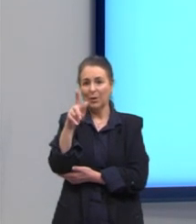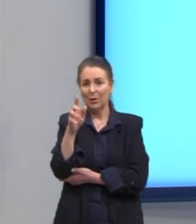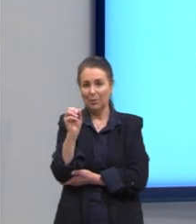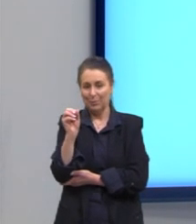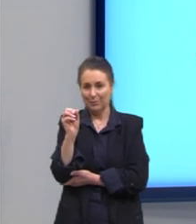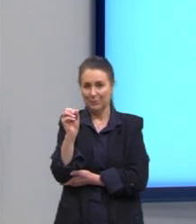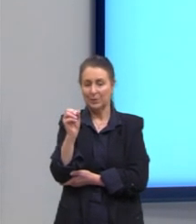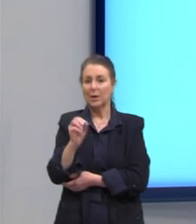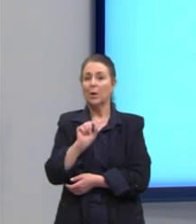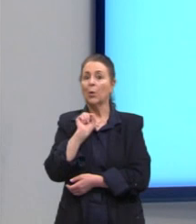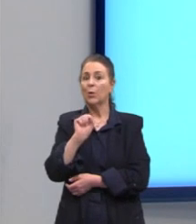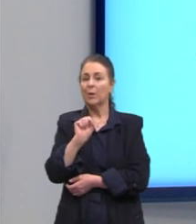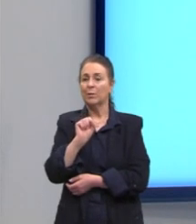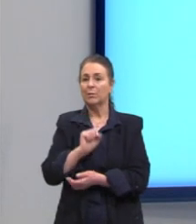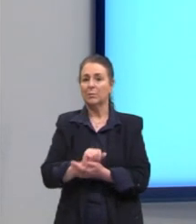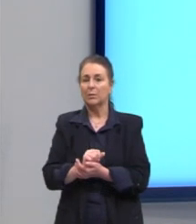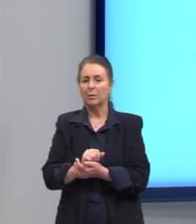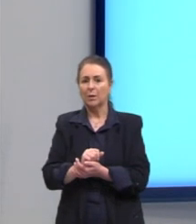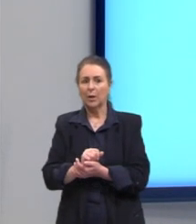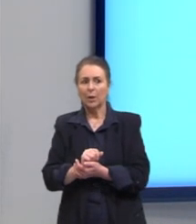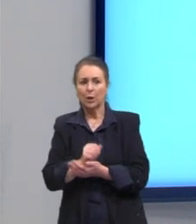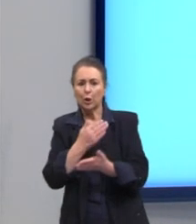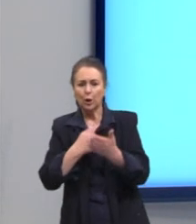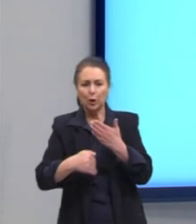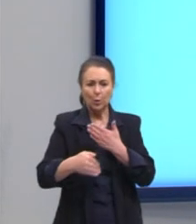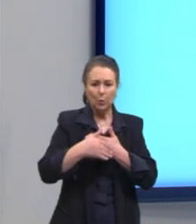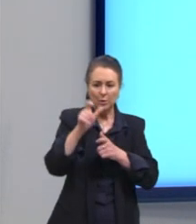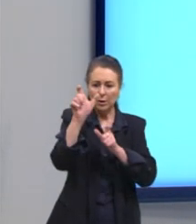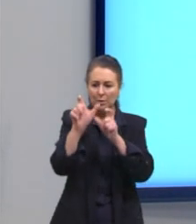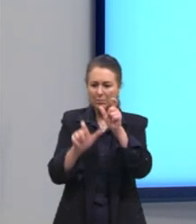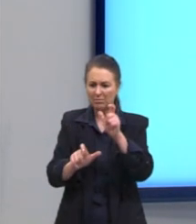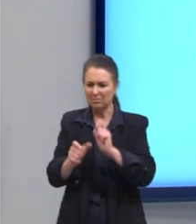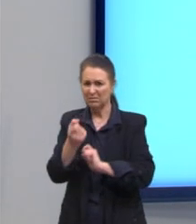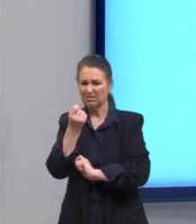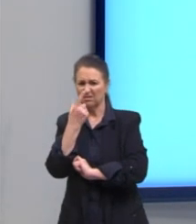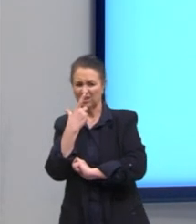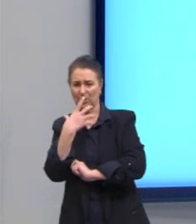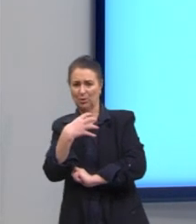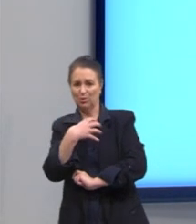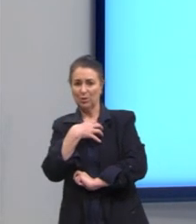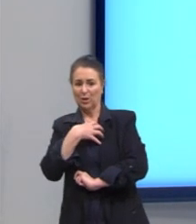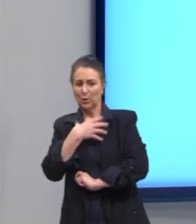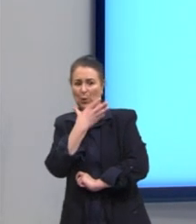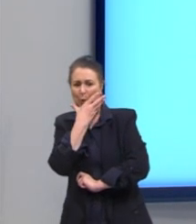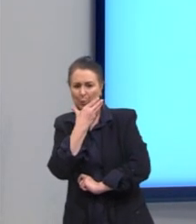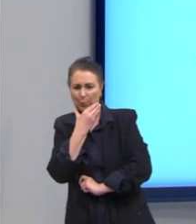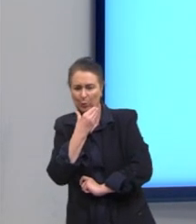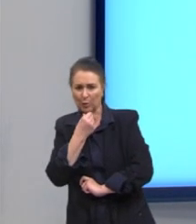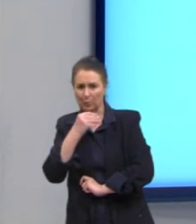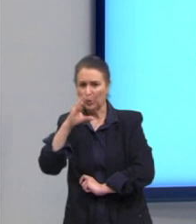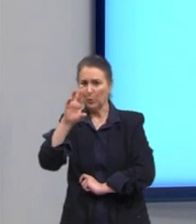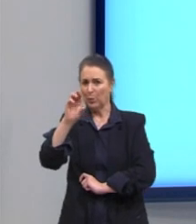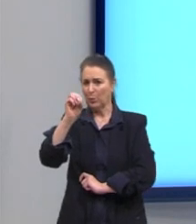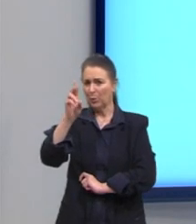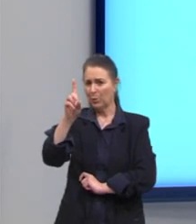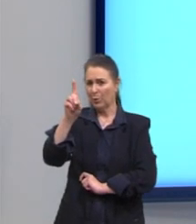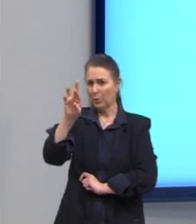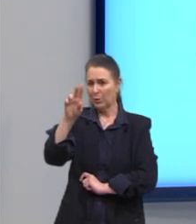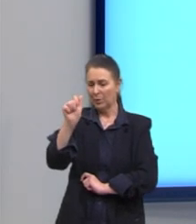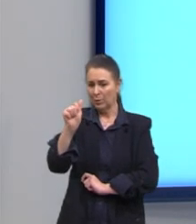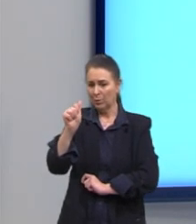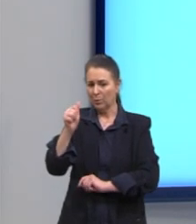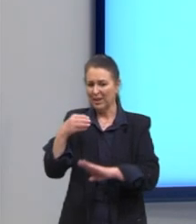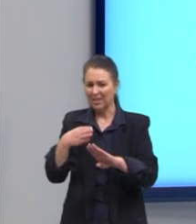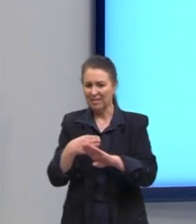Veríssimo, que diz assim, Toda gente tinha achado estranha a maneira como o Capitão Rodrigo Cambará entrara na vida de Santa